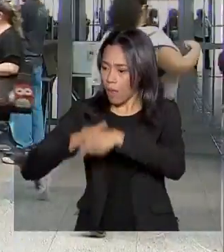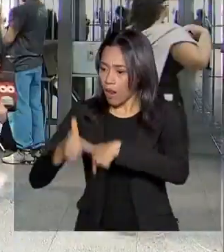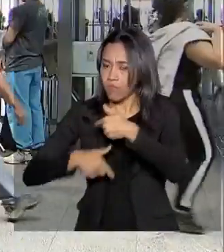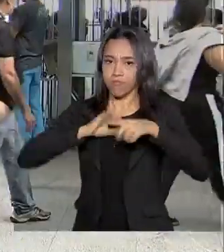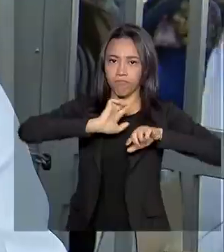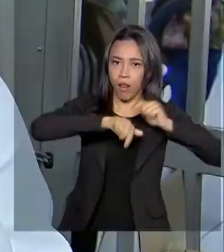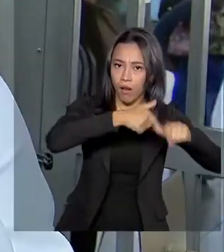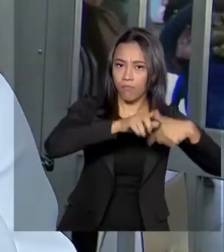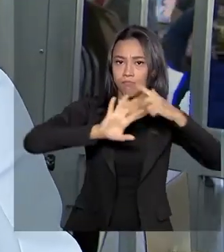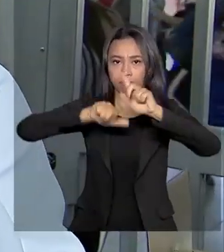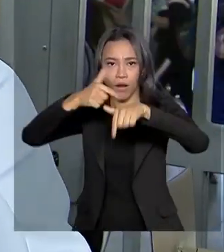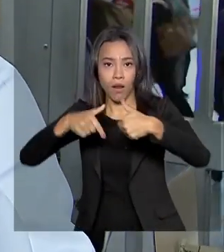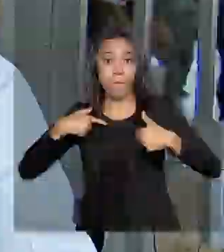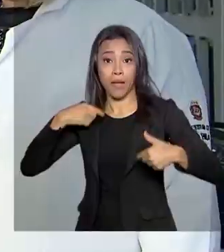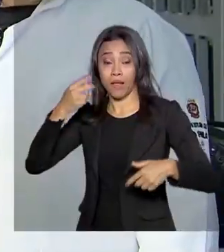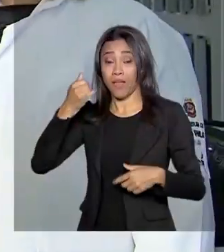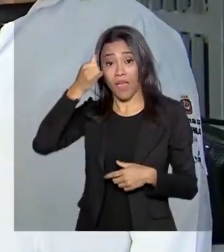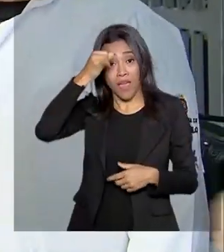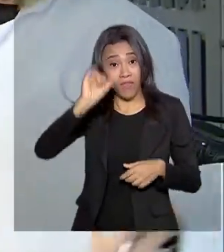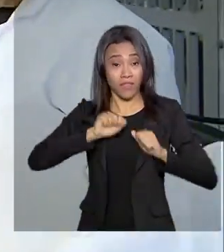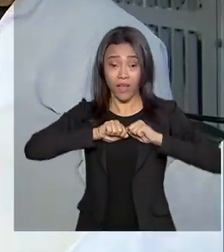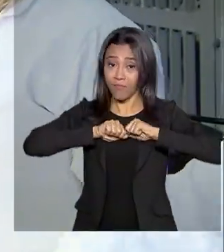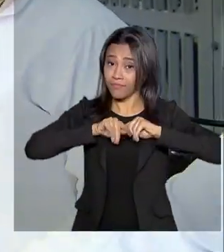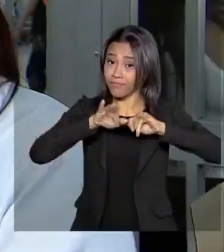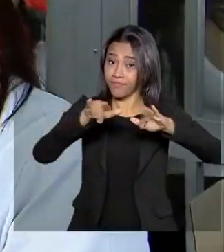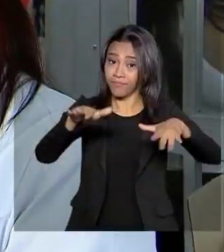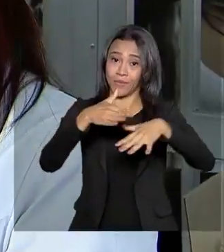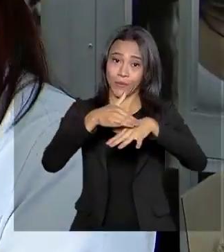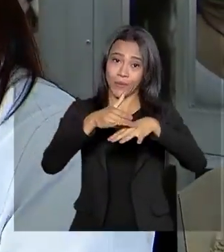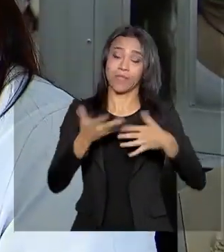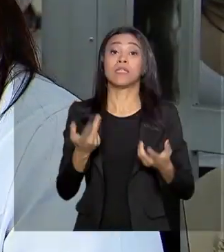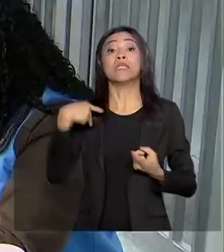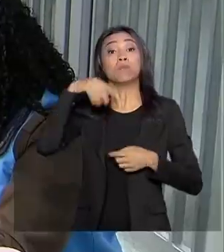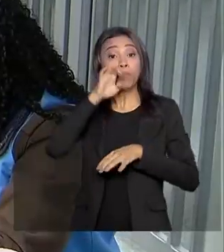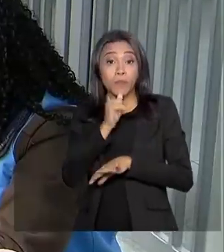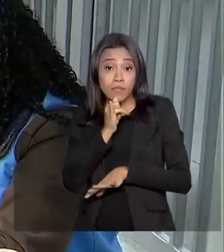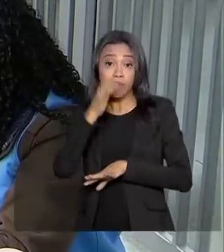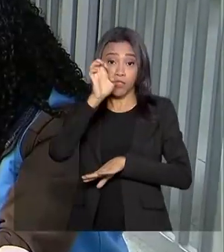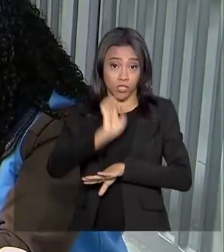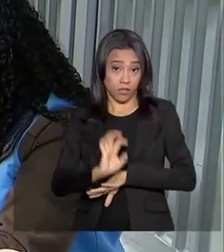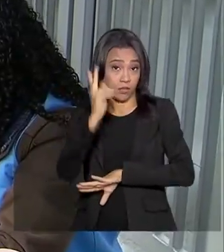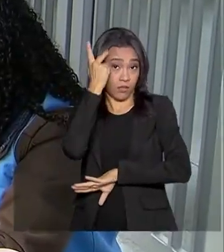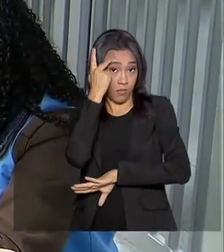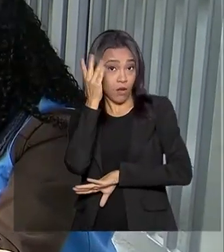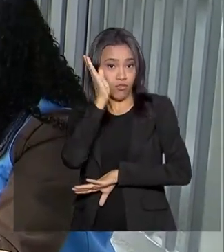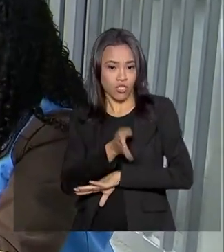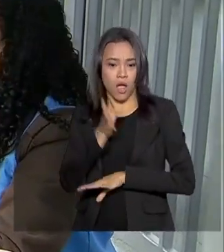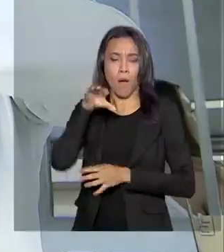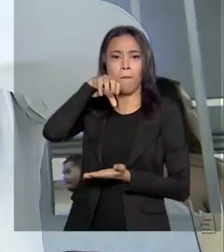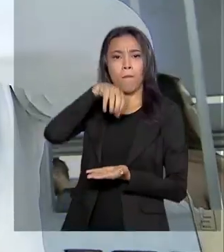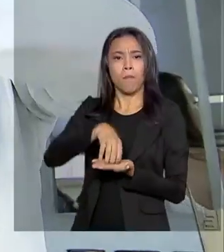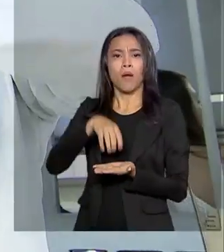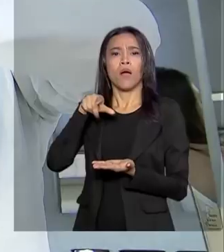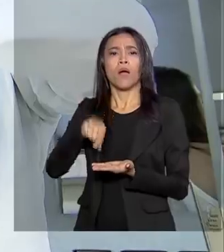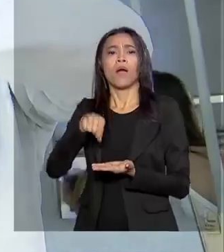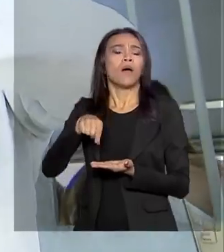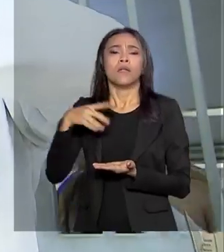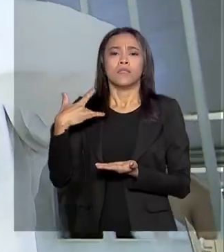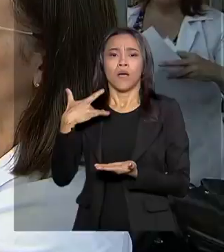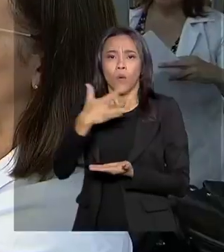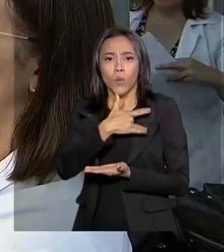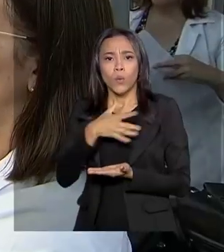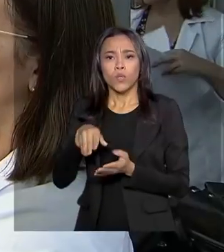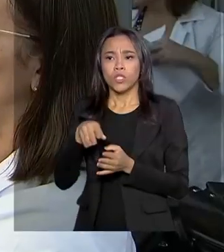sendo feitas para interromper a cadeia de transmissão. Em São Paulo, por exemplo, foram montados postos volantes em